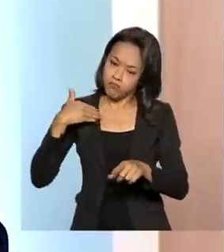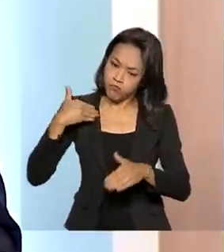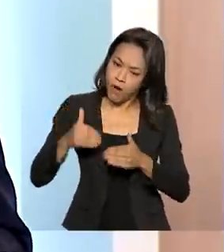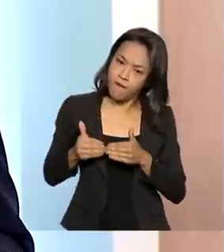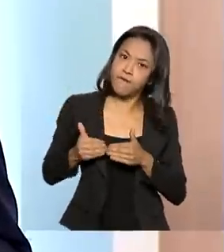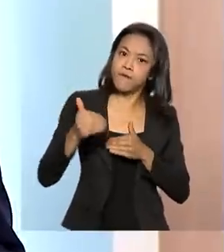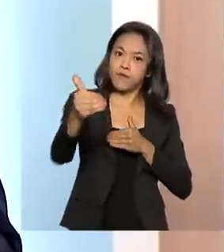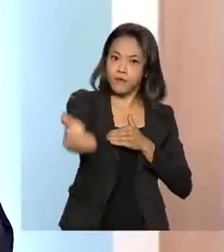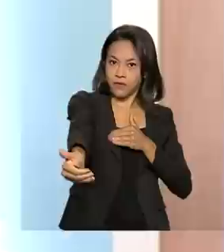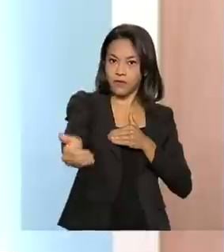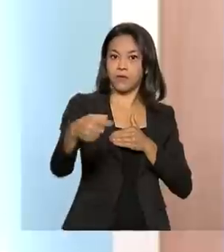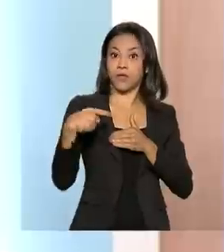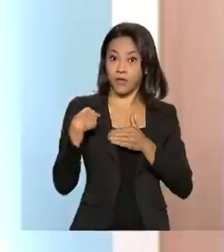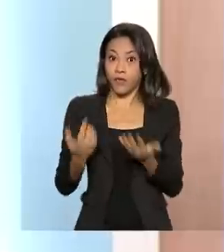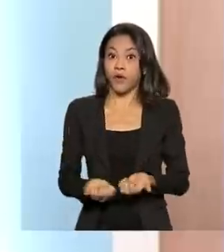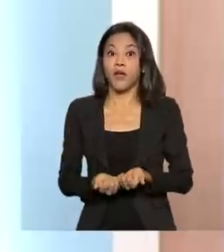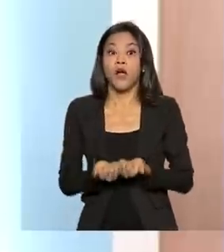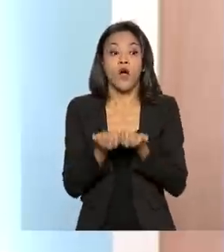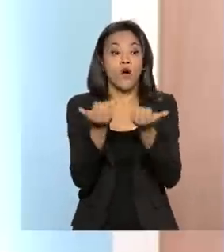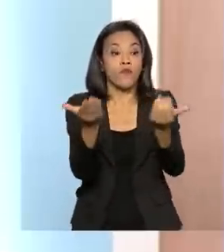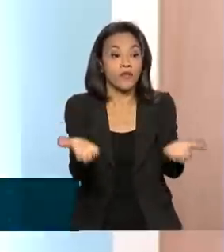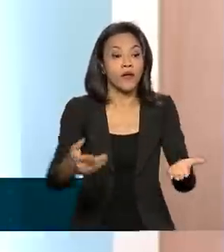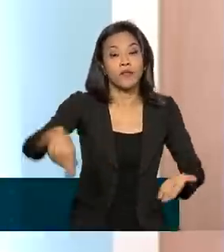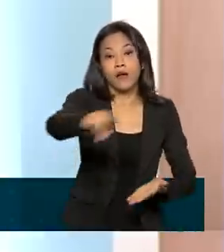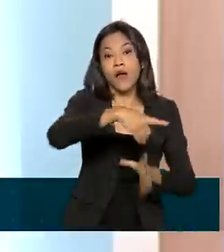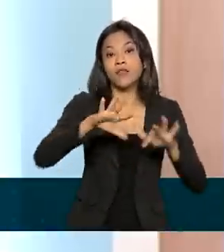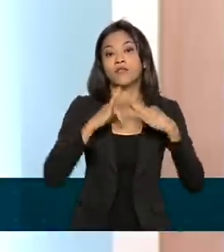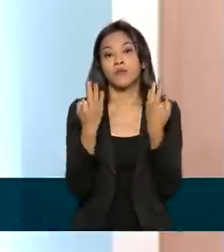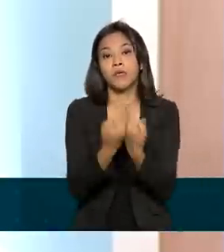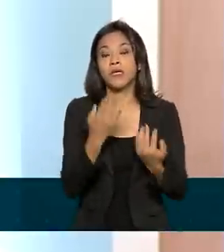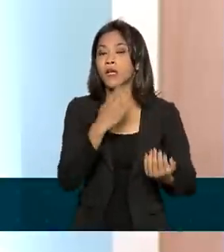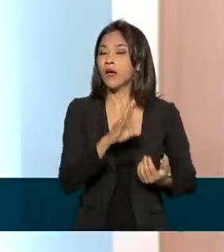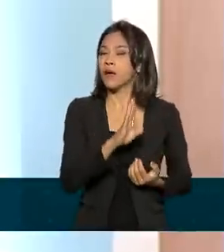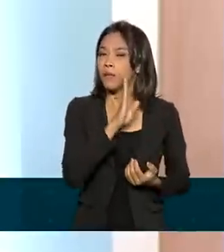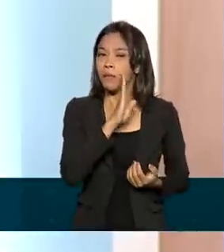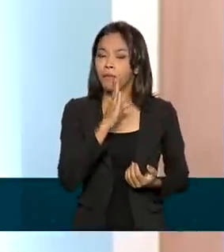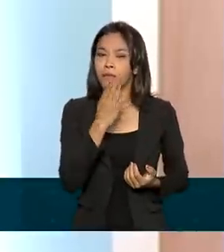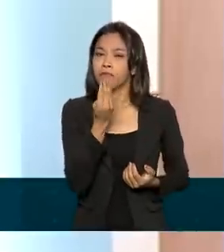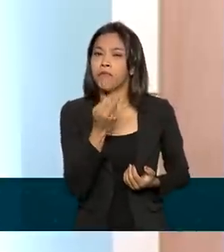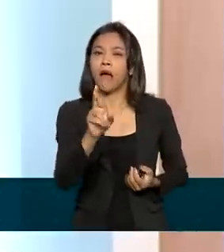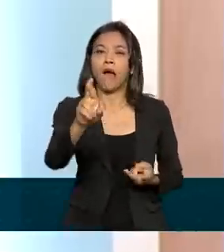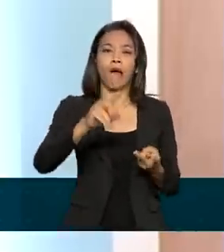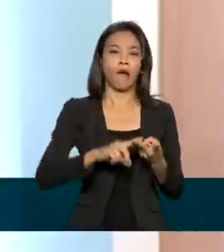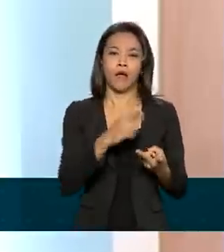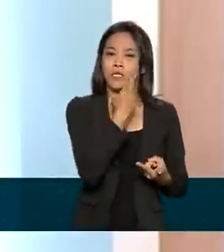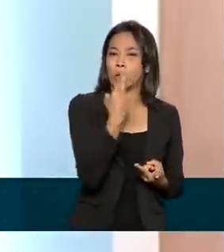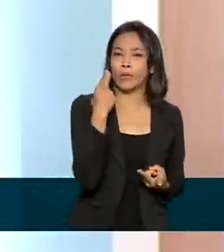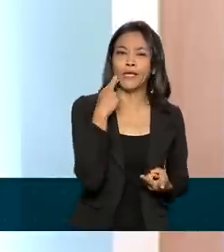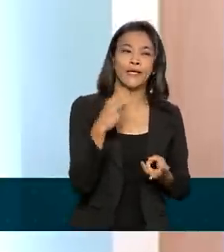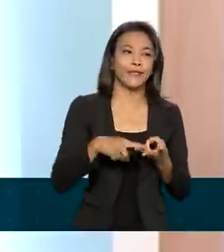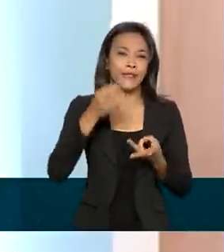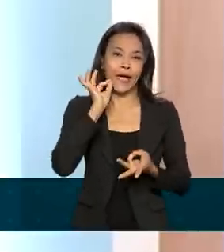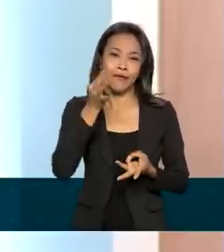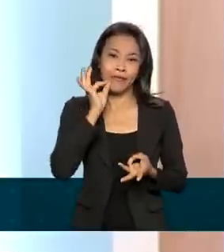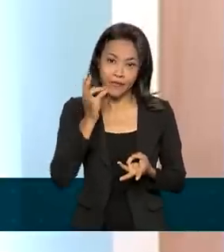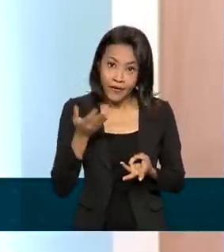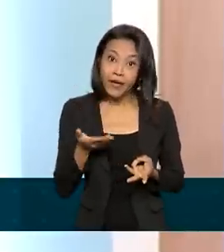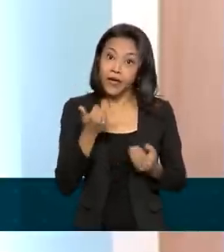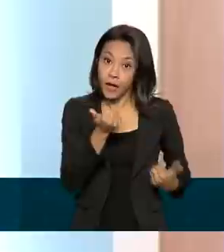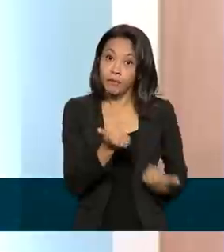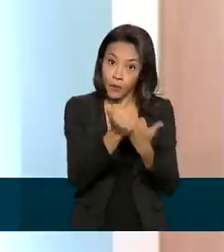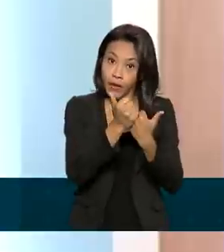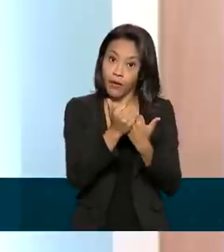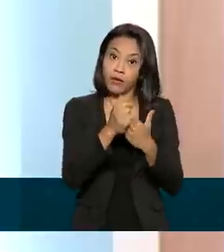os serviços prestados às famílias, como, por exemplo, bares, restaurantes, cafés, que estavam impedidos de funcionar em 2020, foram bastante